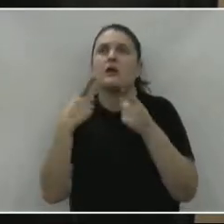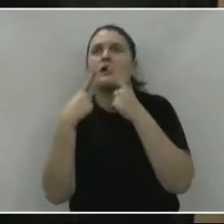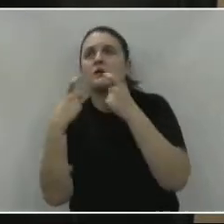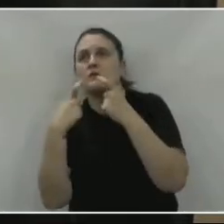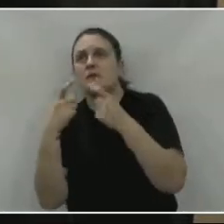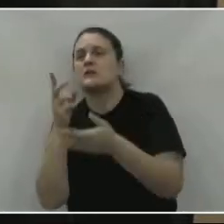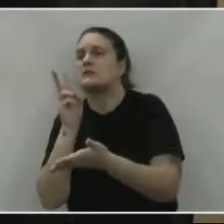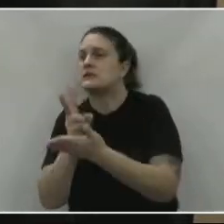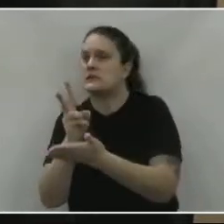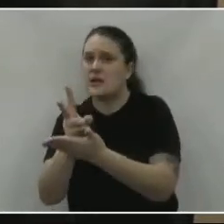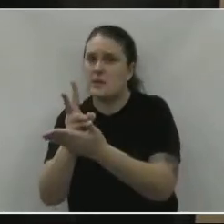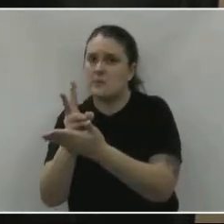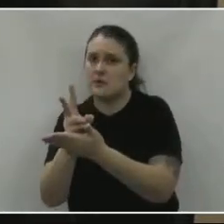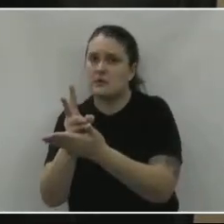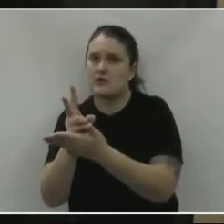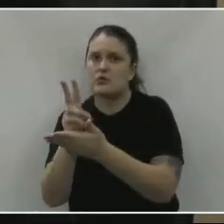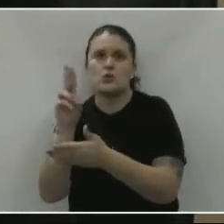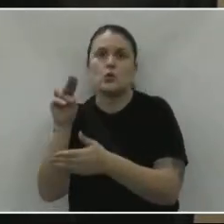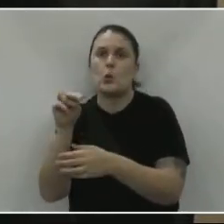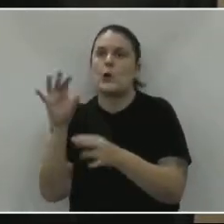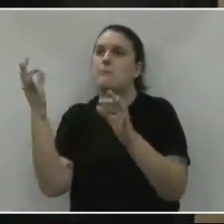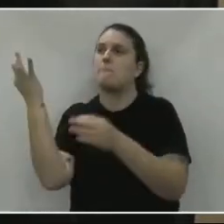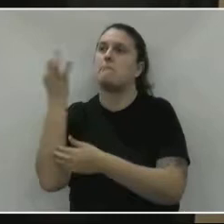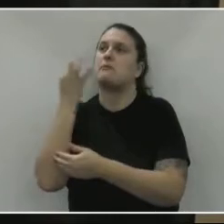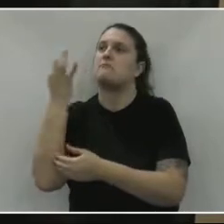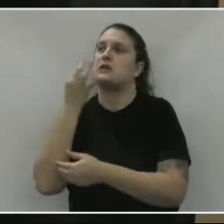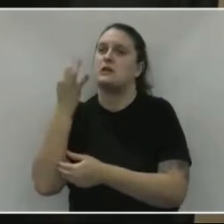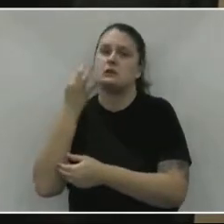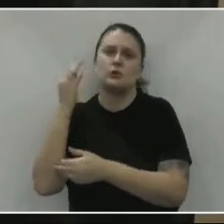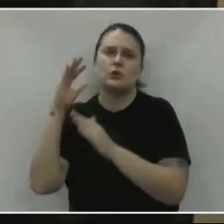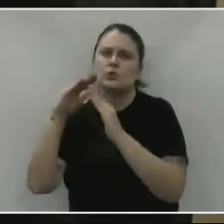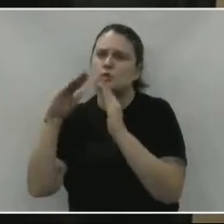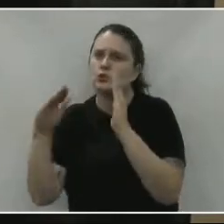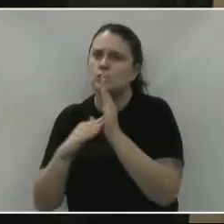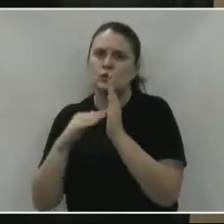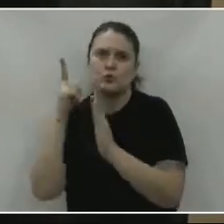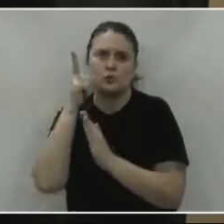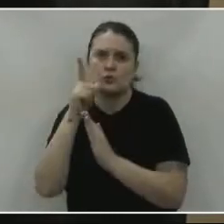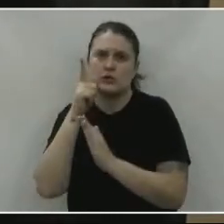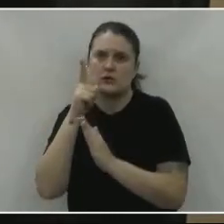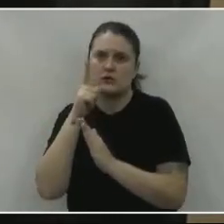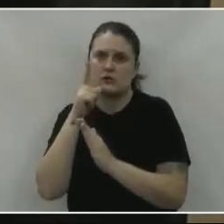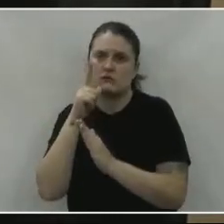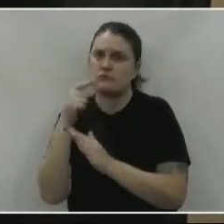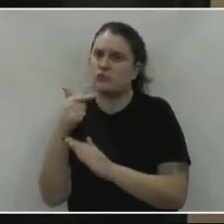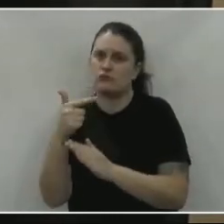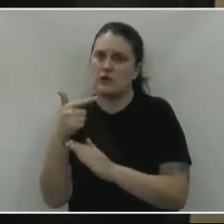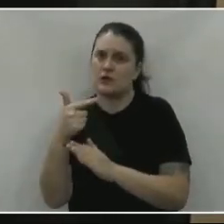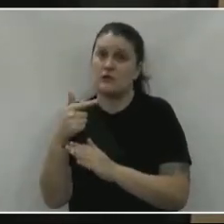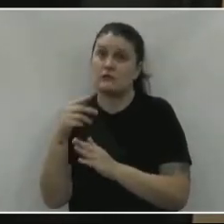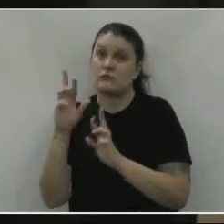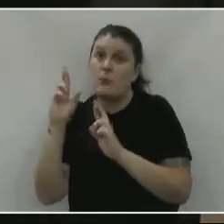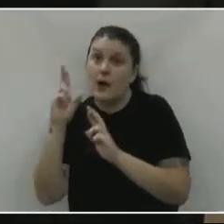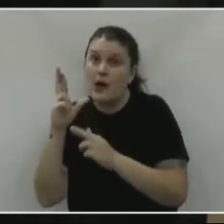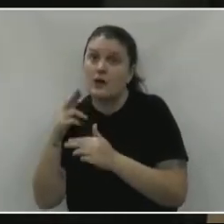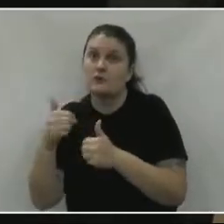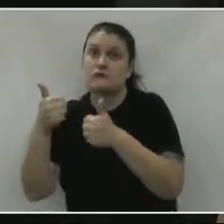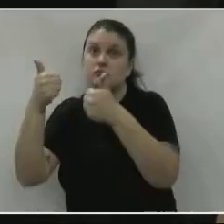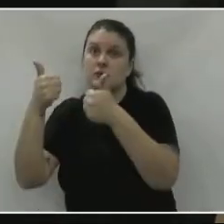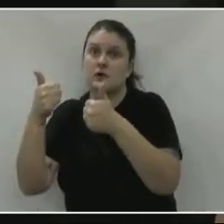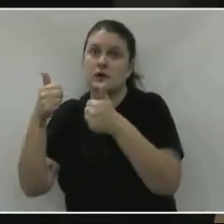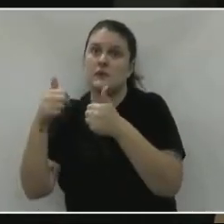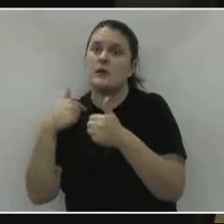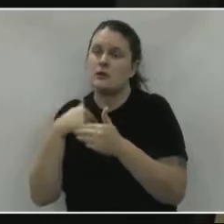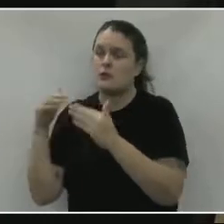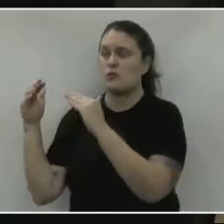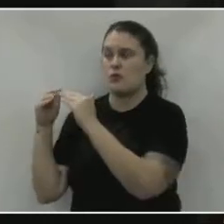existirão sempre. Jamais um prefeito, um executivo conseguirá fazer tudo. Infelizmente. Seria muito bom se fosse assim. Então,